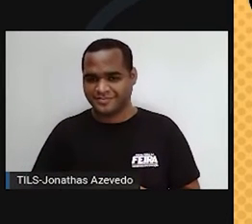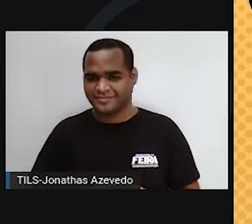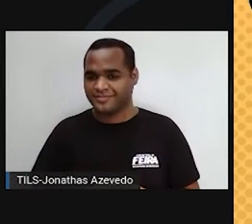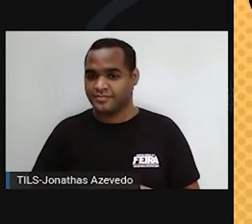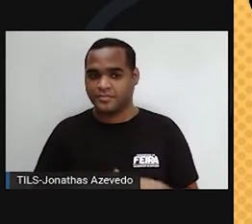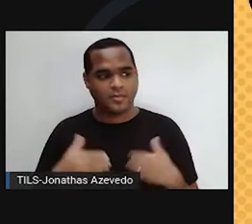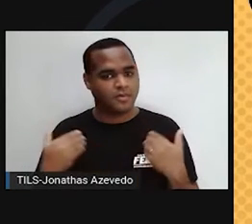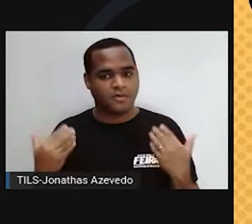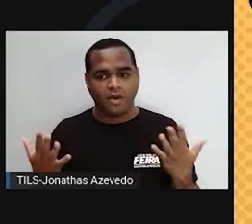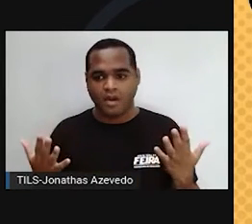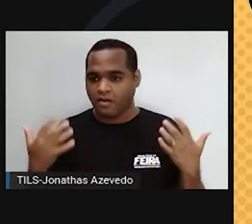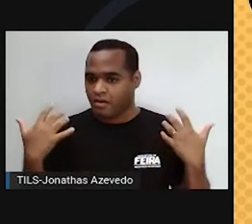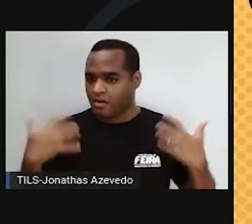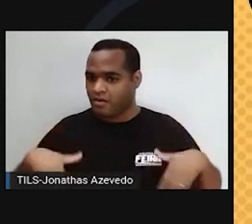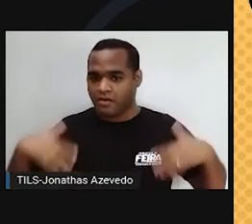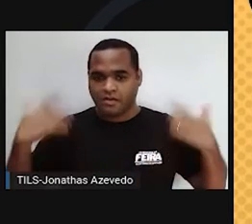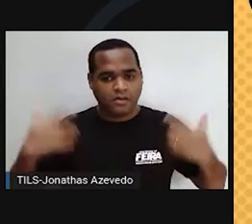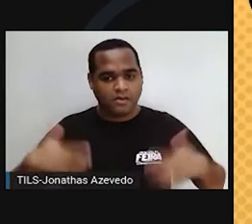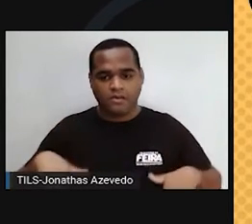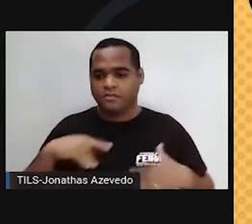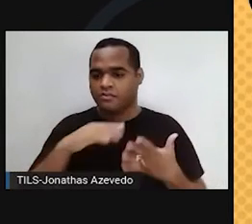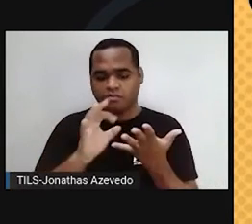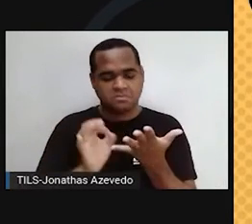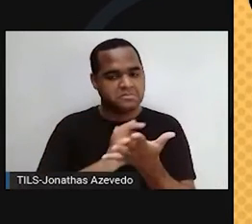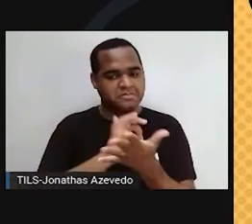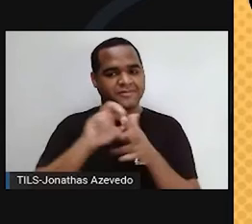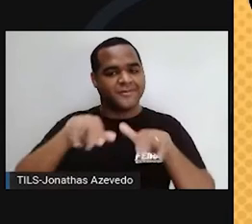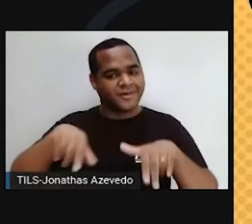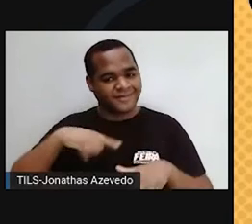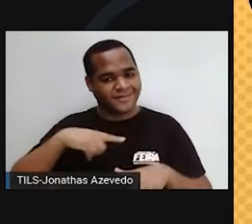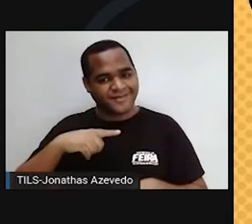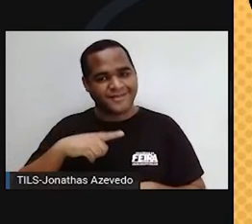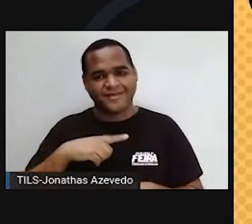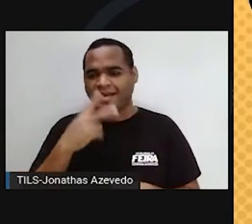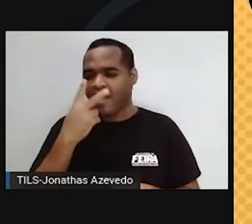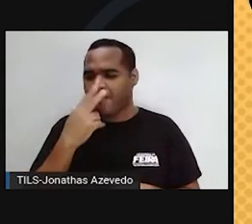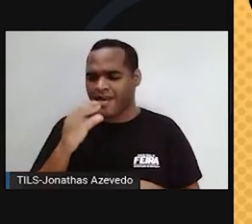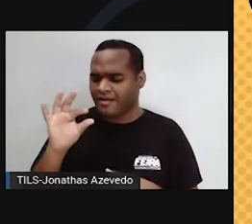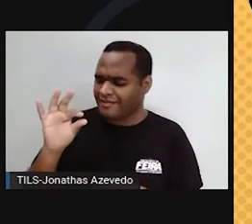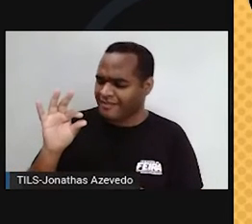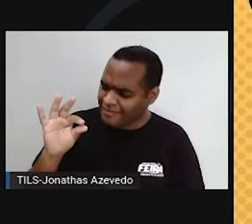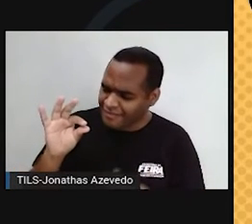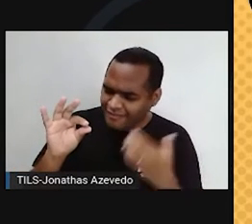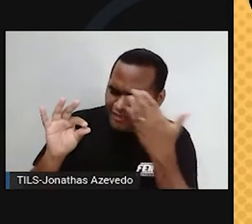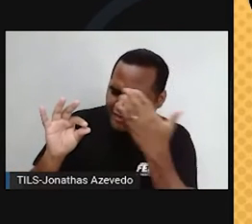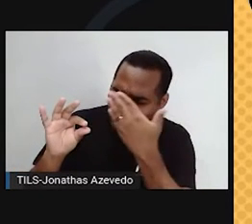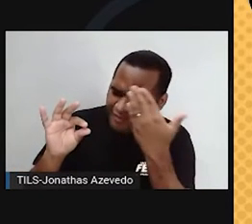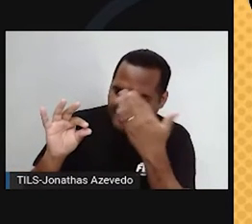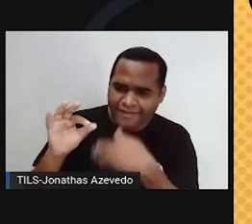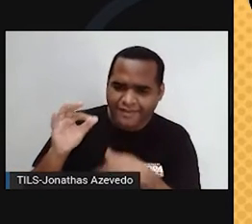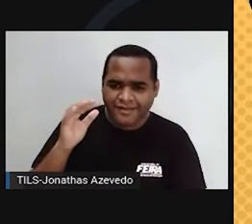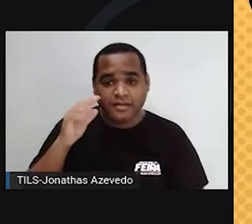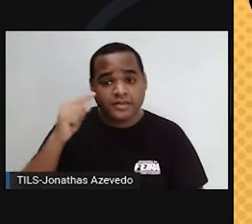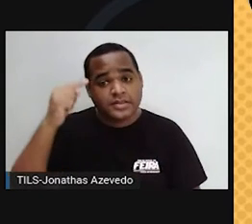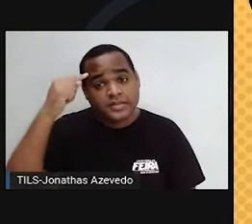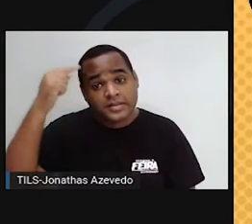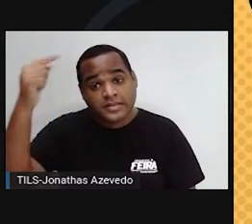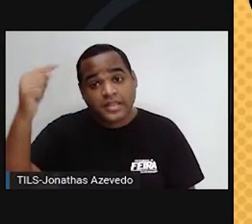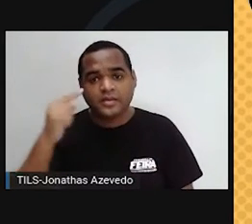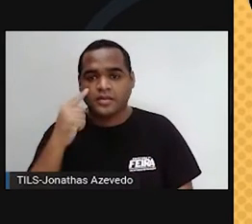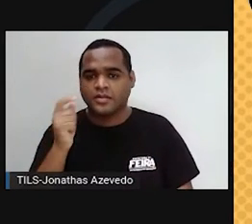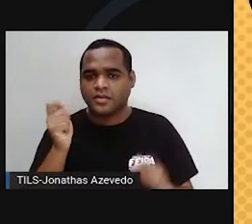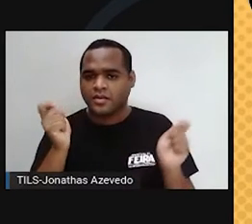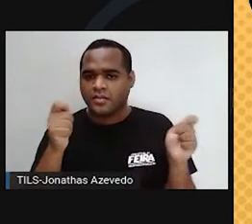Uau! São muitas células, hein? Mas elas são muito pequenas. Para se ter ideia, dá para